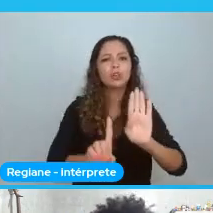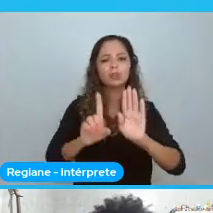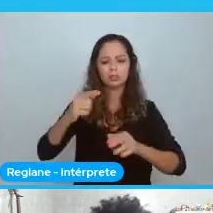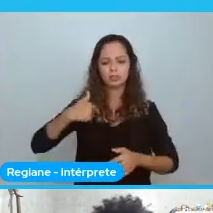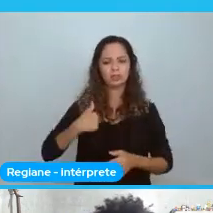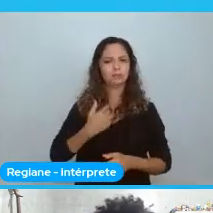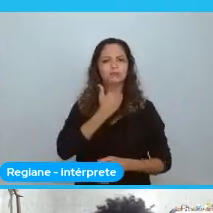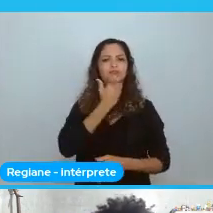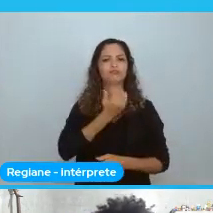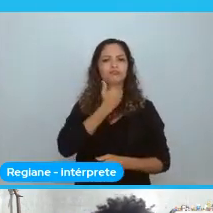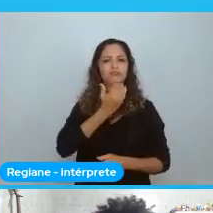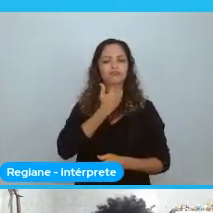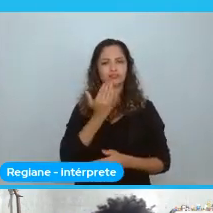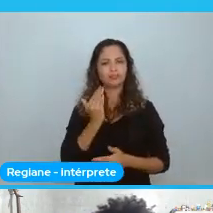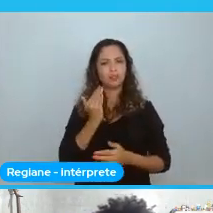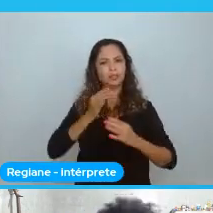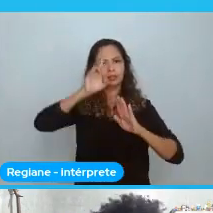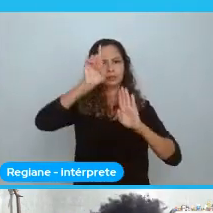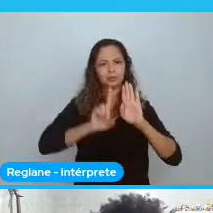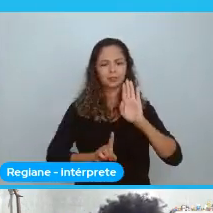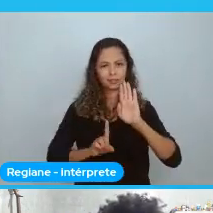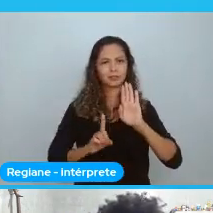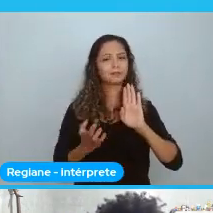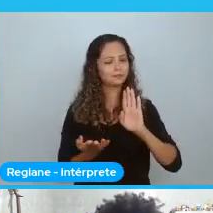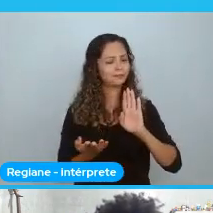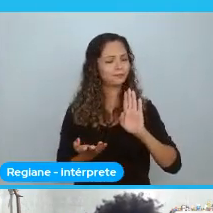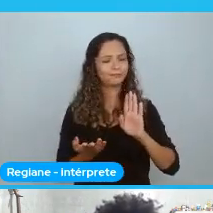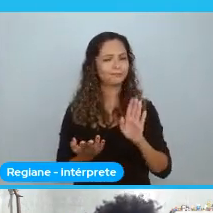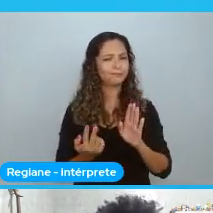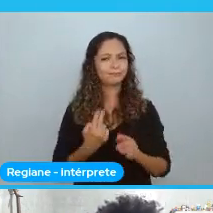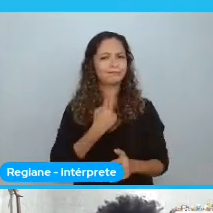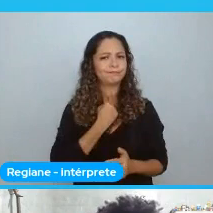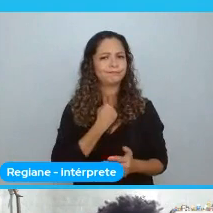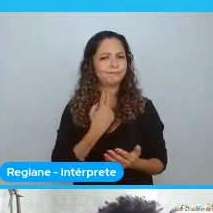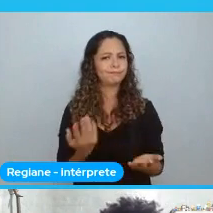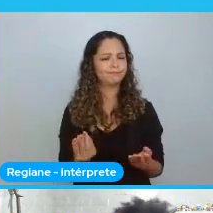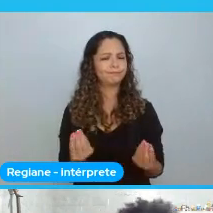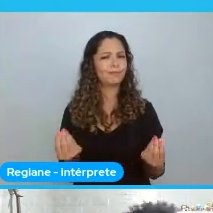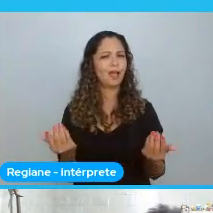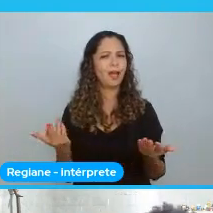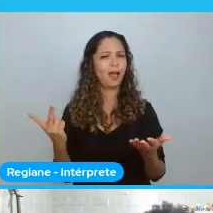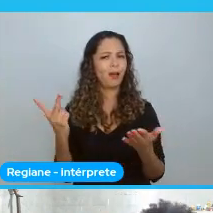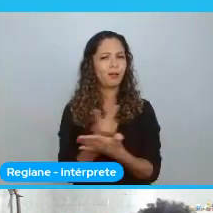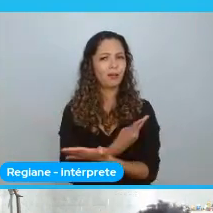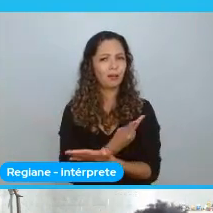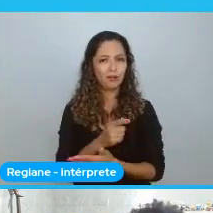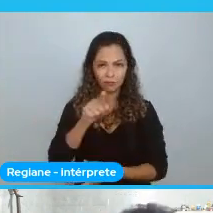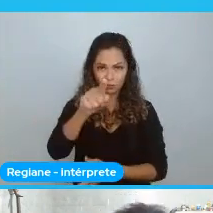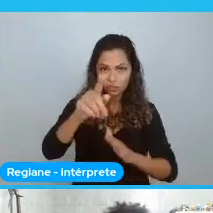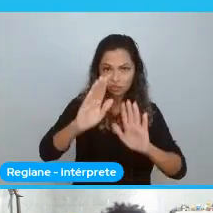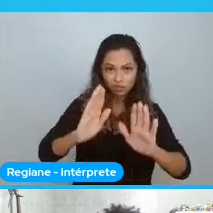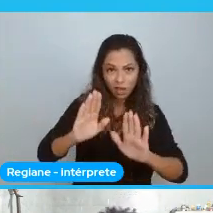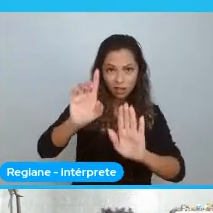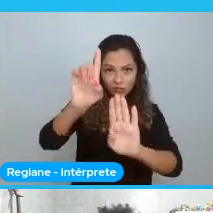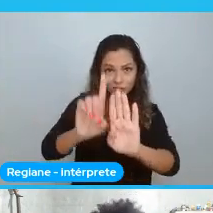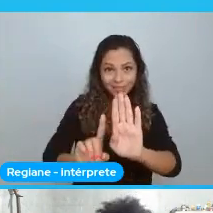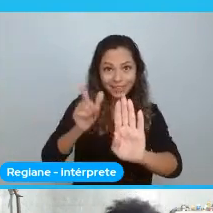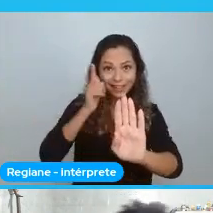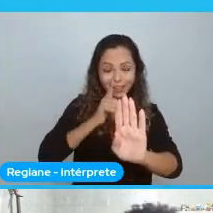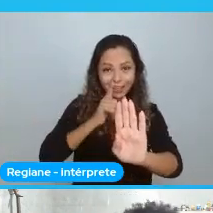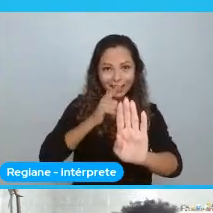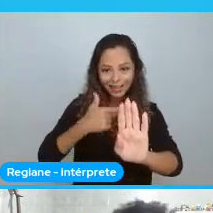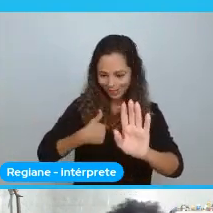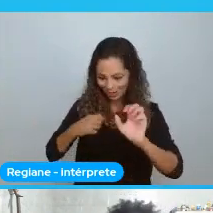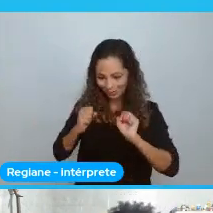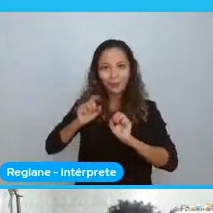Atuar. E. Não deveria. Esse tipo de coisa. Acontecer. Porque. Se você já alcançou. Seus direitos. Qual o problema. De alcançar o meu